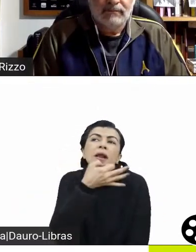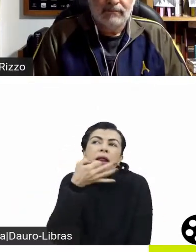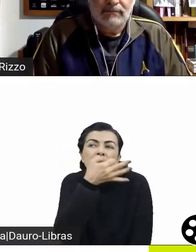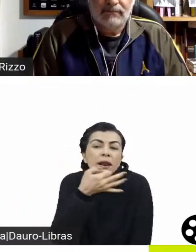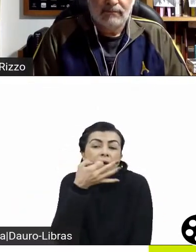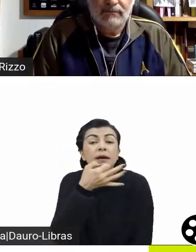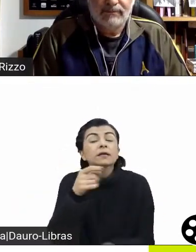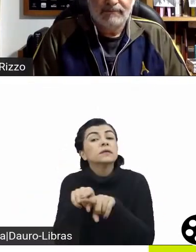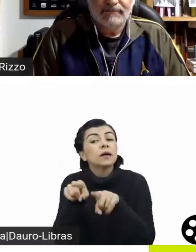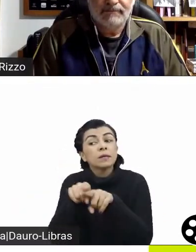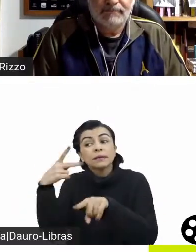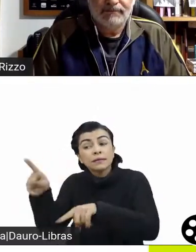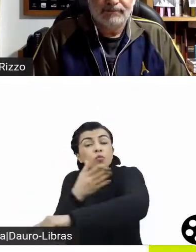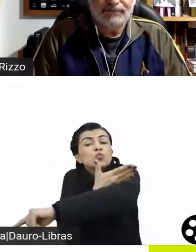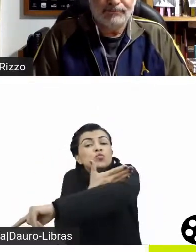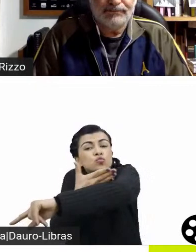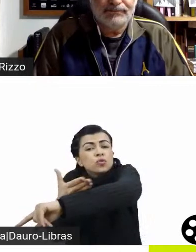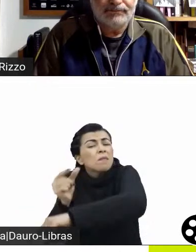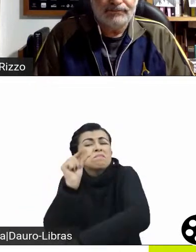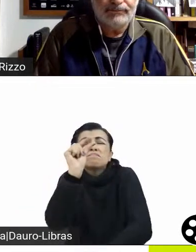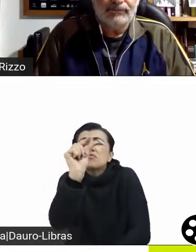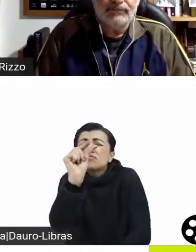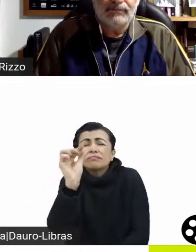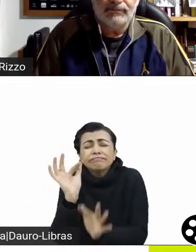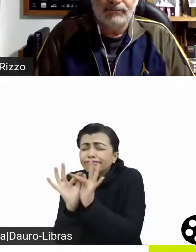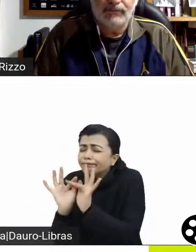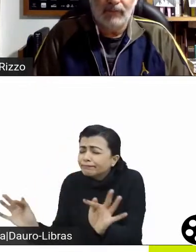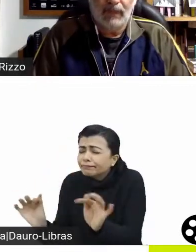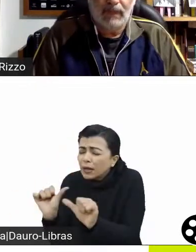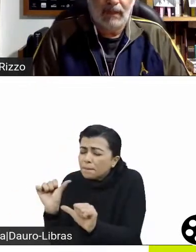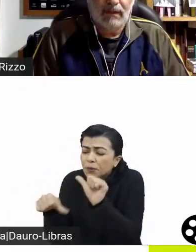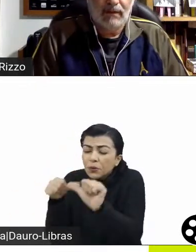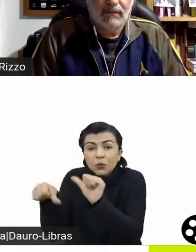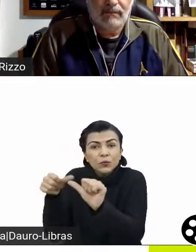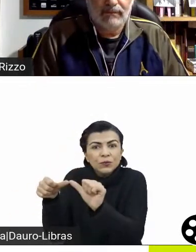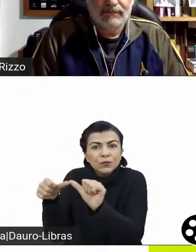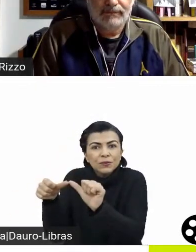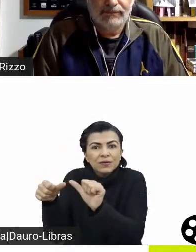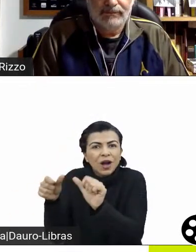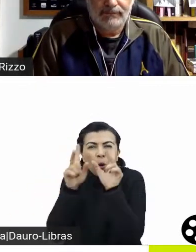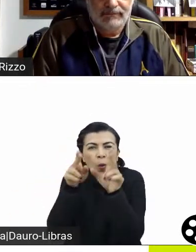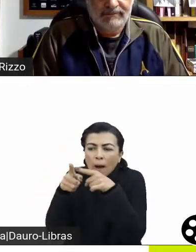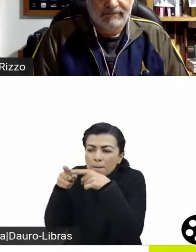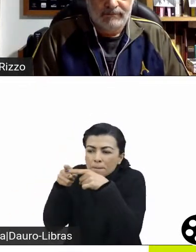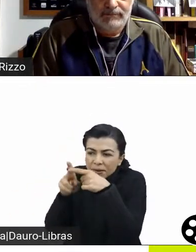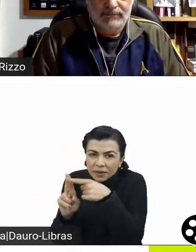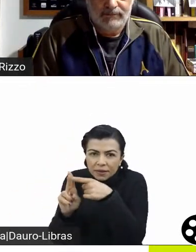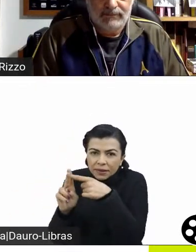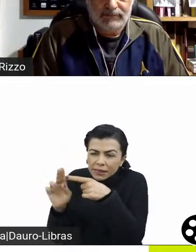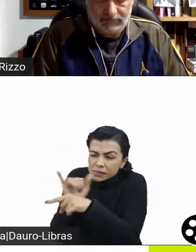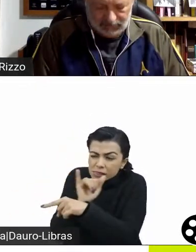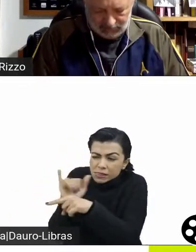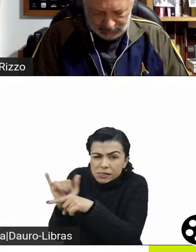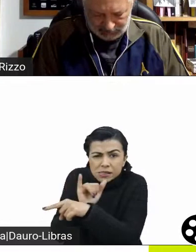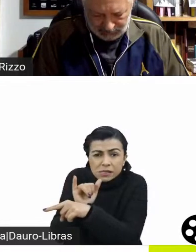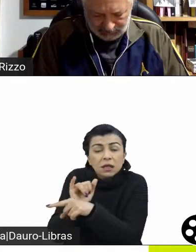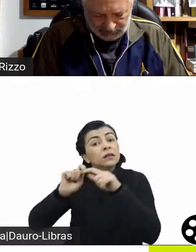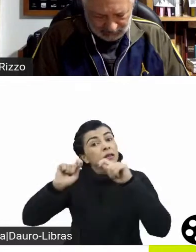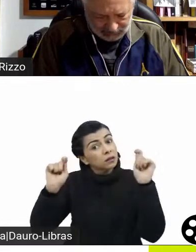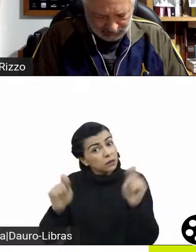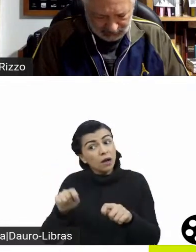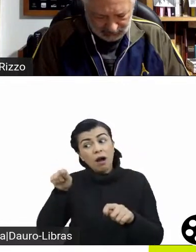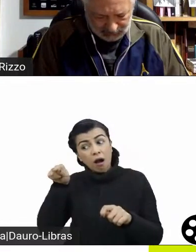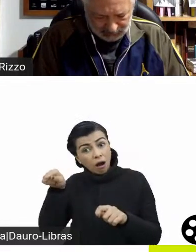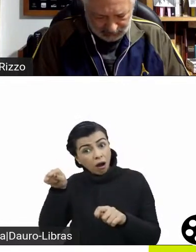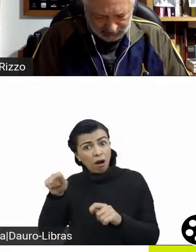e em Hollywood eles podem modificar a indústria do seu país de fora. Eles podem, portanto, serem vistos como símbolos